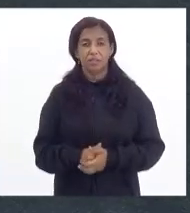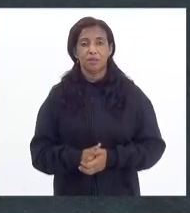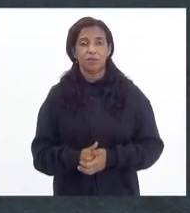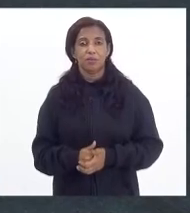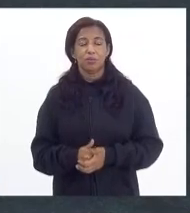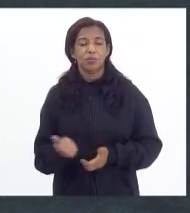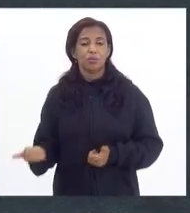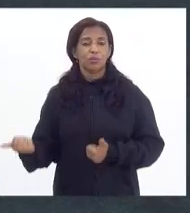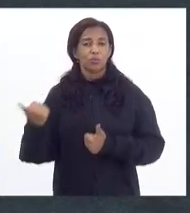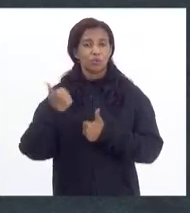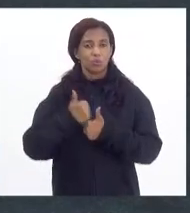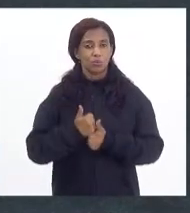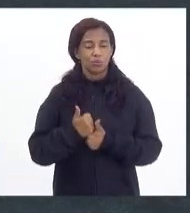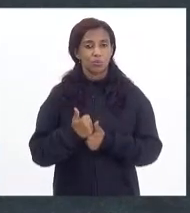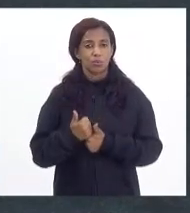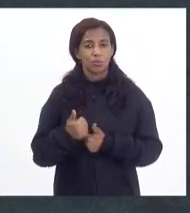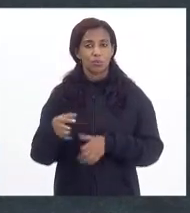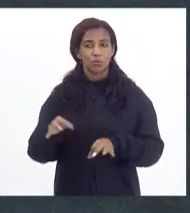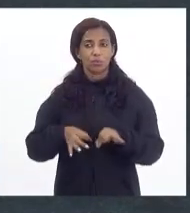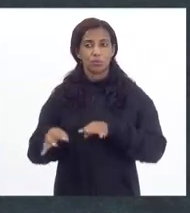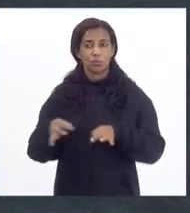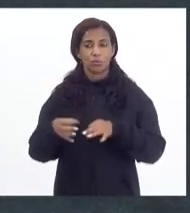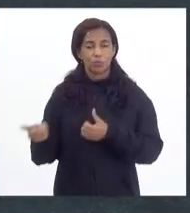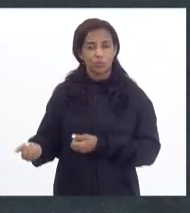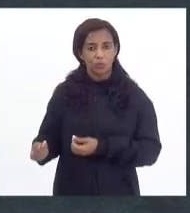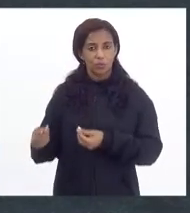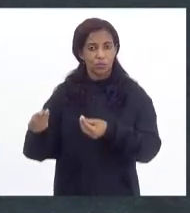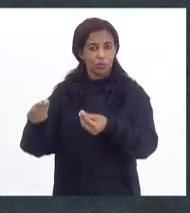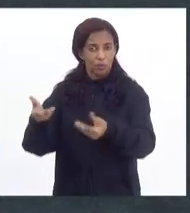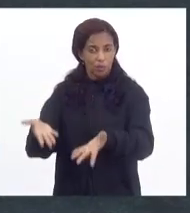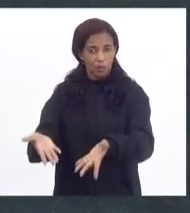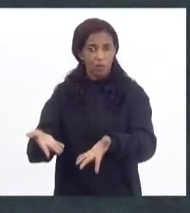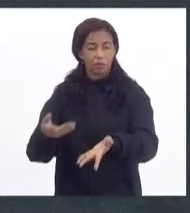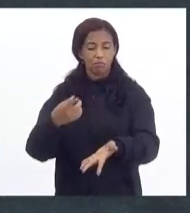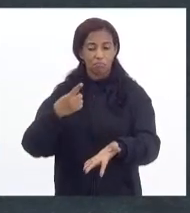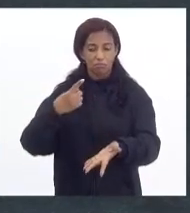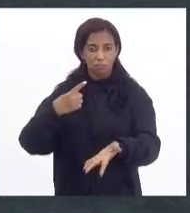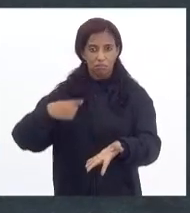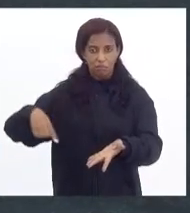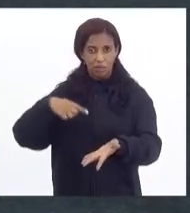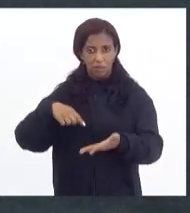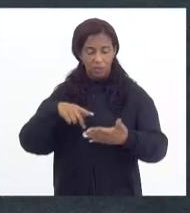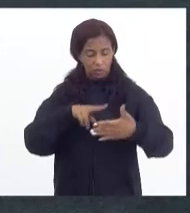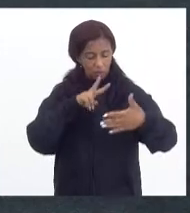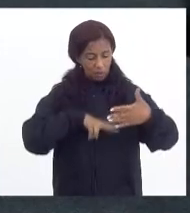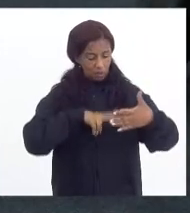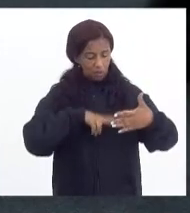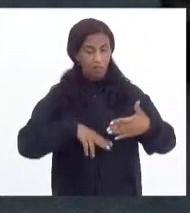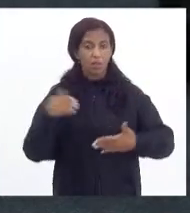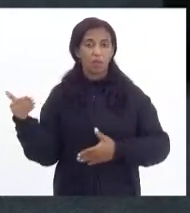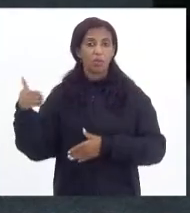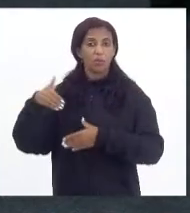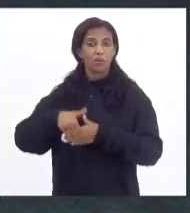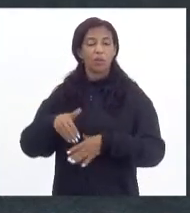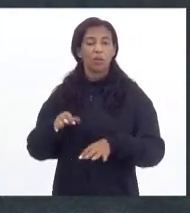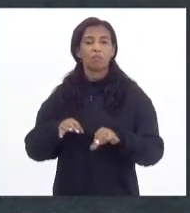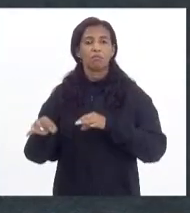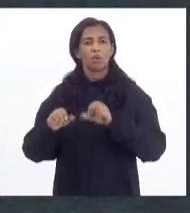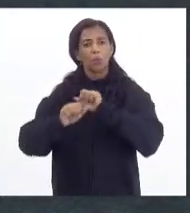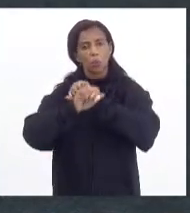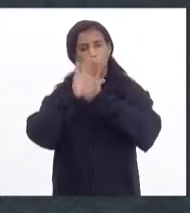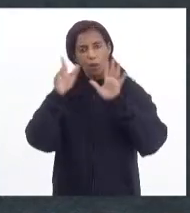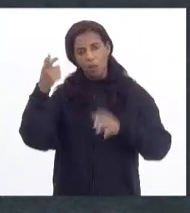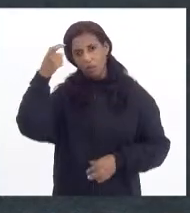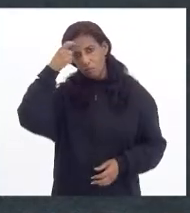substitutivo dos projetos de executivo fosse entregue para que a gente pudesse votar de forma clara e